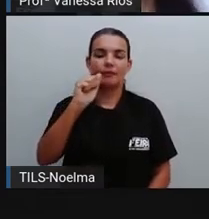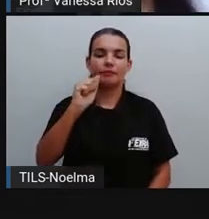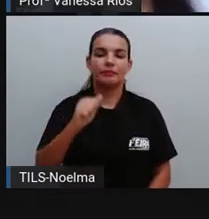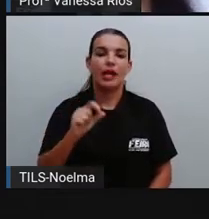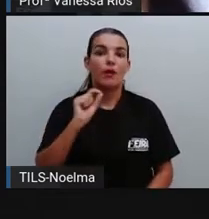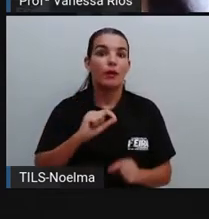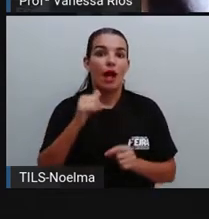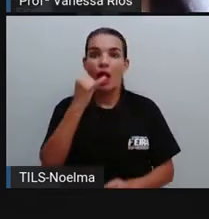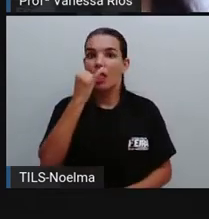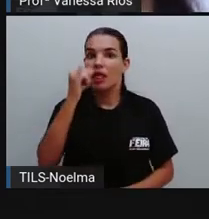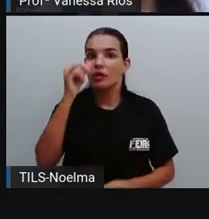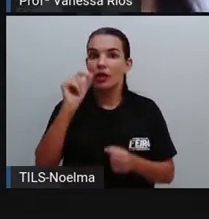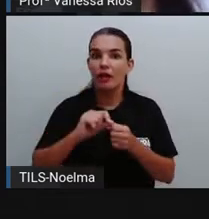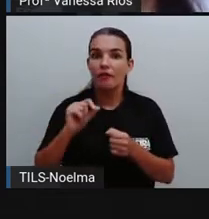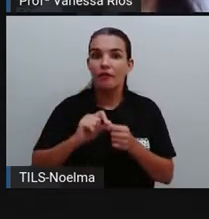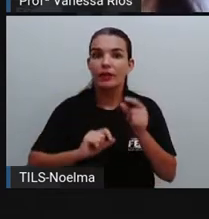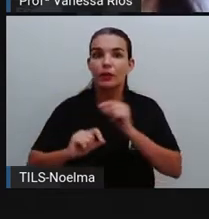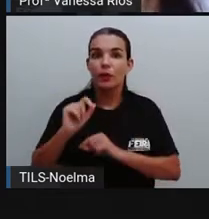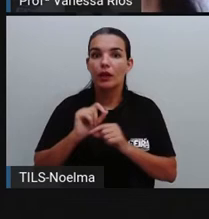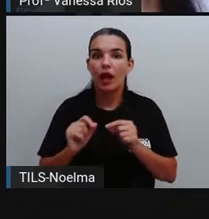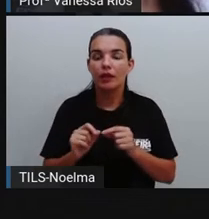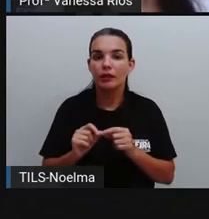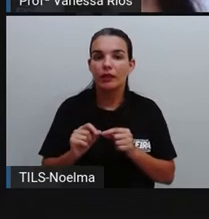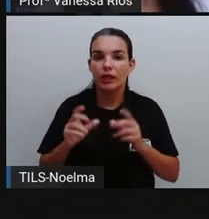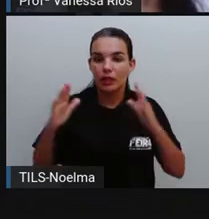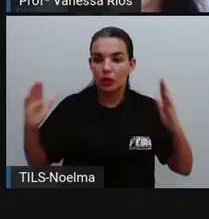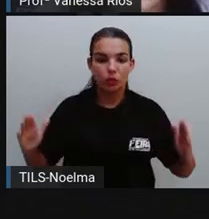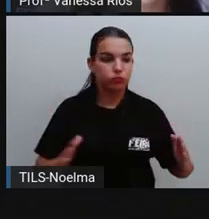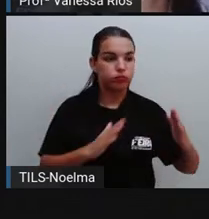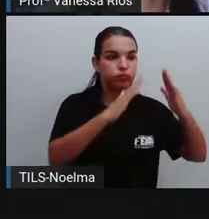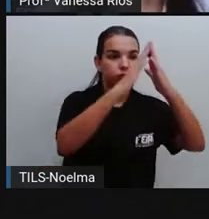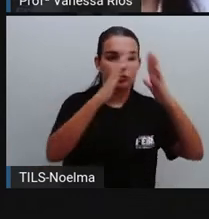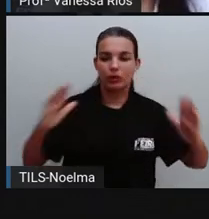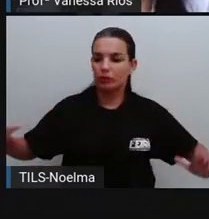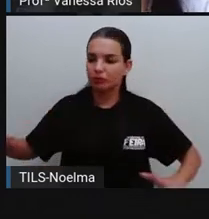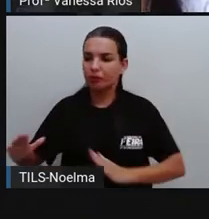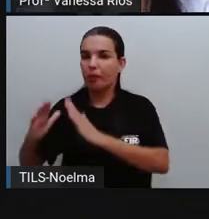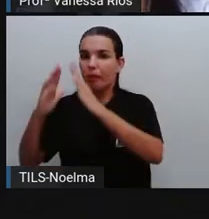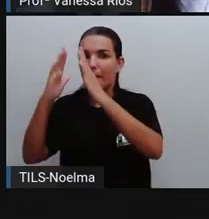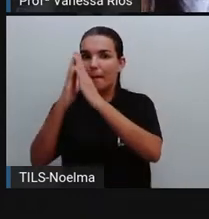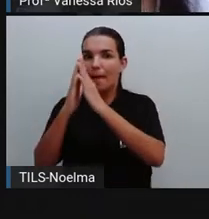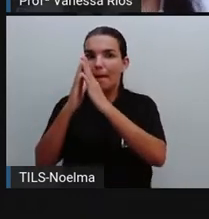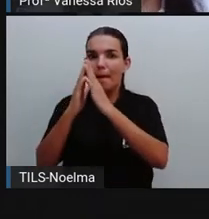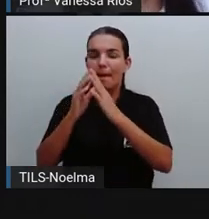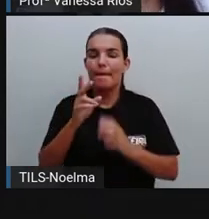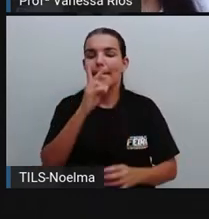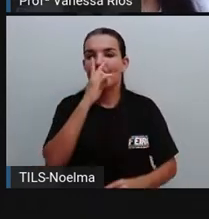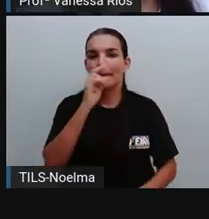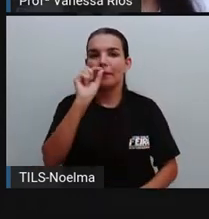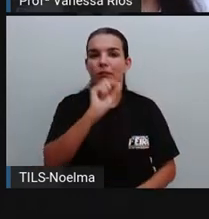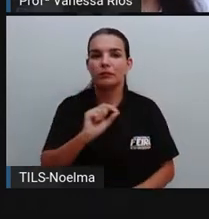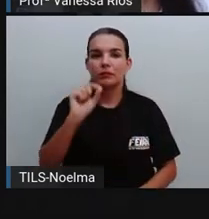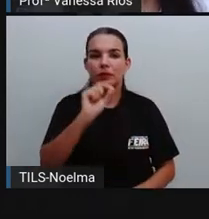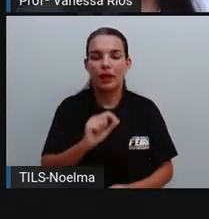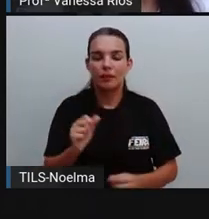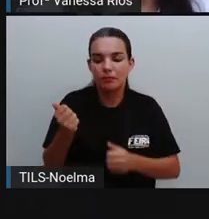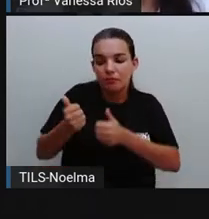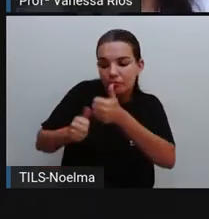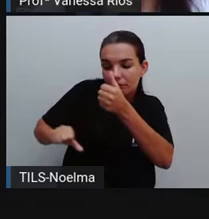É energia produzida em usinas, né? Usinas nucleares ou usinas atômicas através de